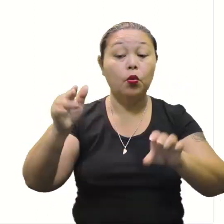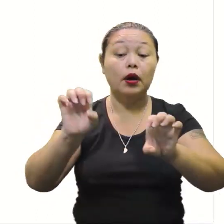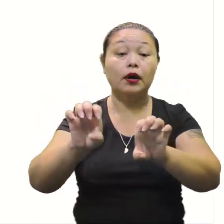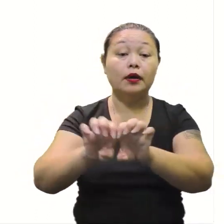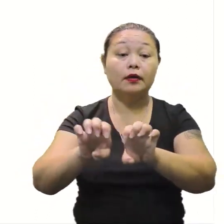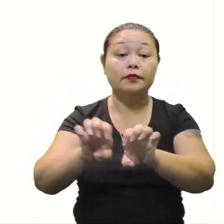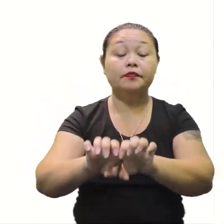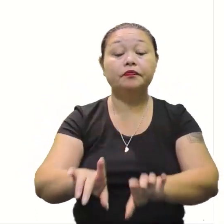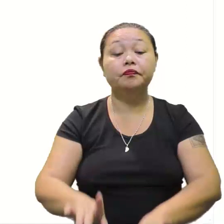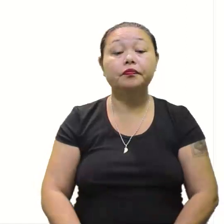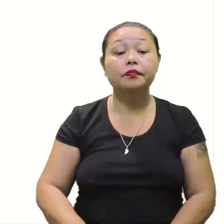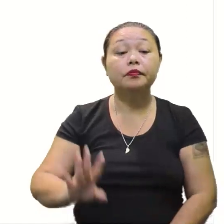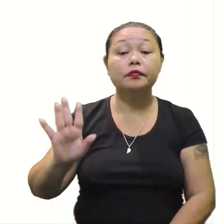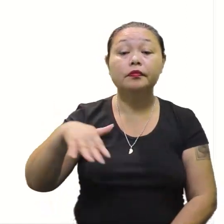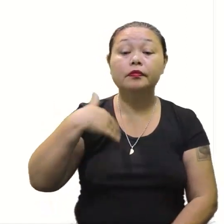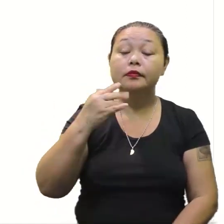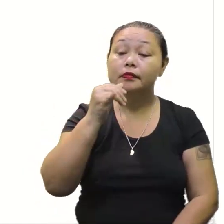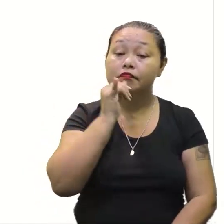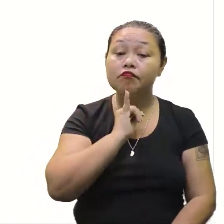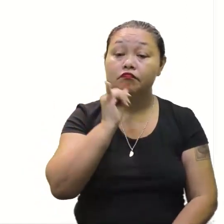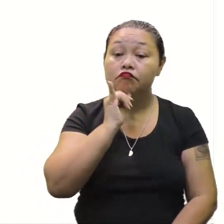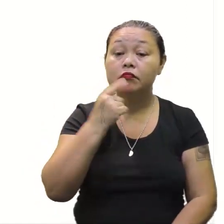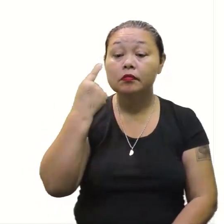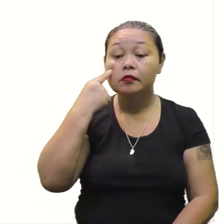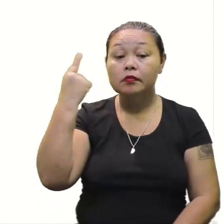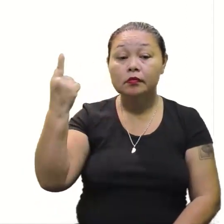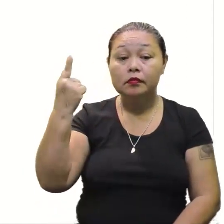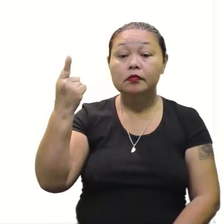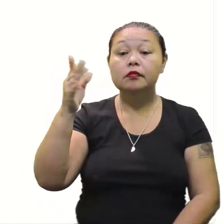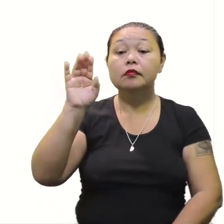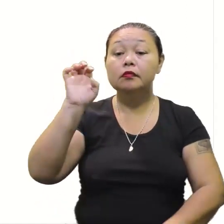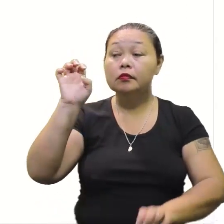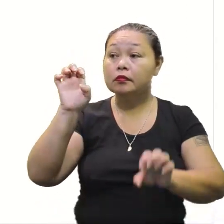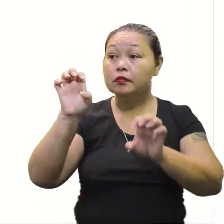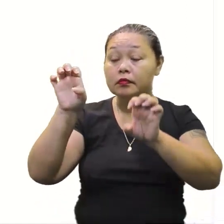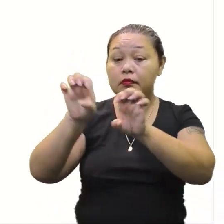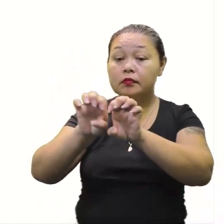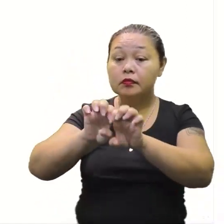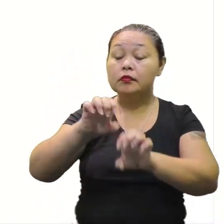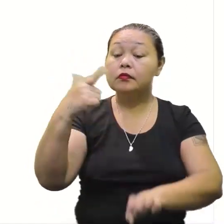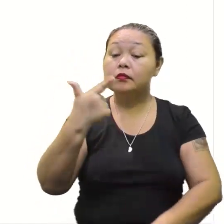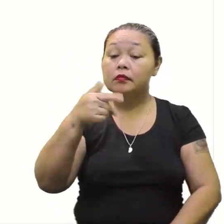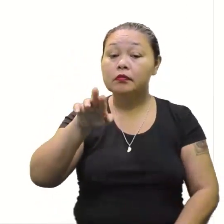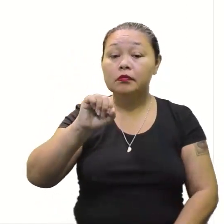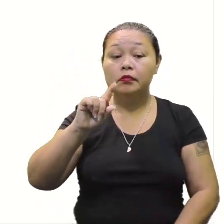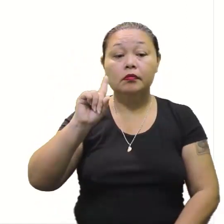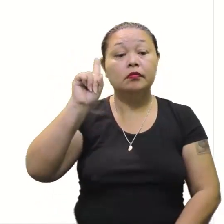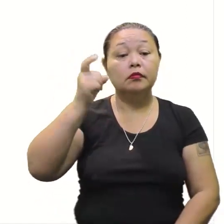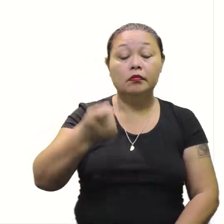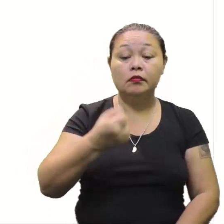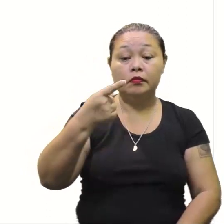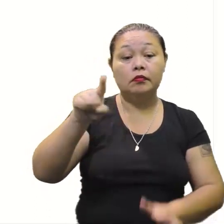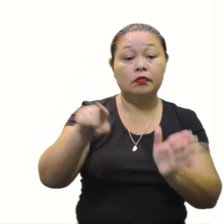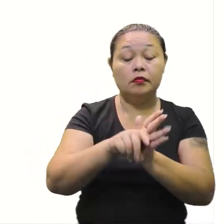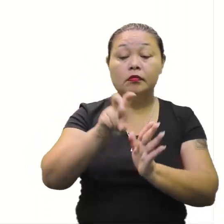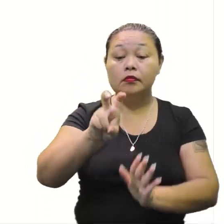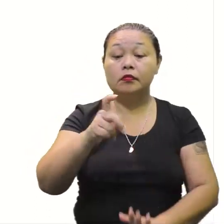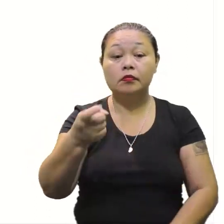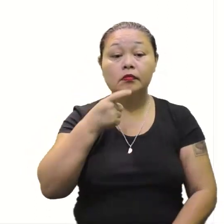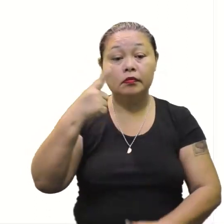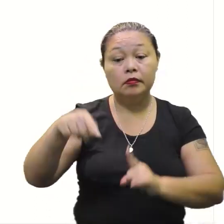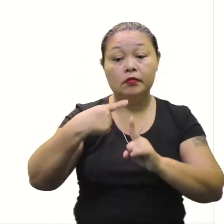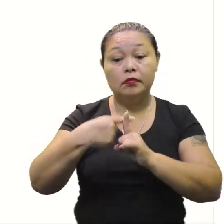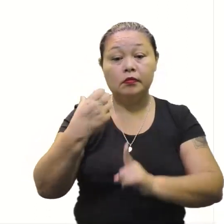Vamos lá, então. E aí? Por exemplo, veja a seguinte equação do segundo grau. x ao quadrado menos 5x